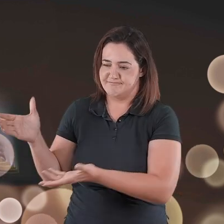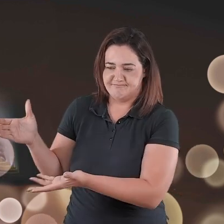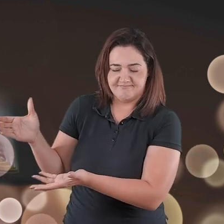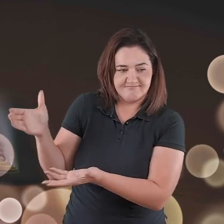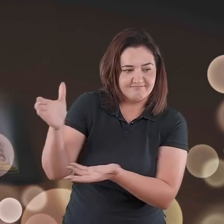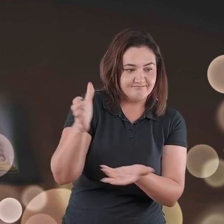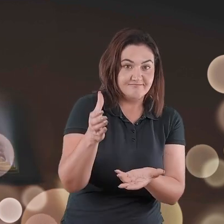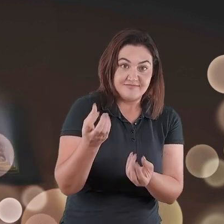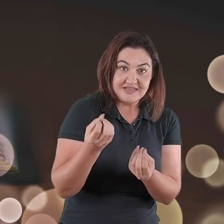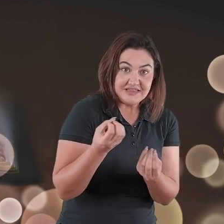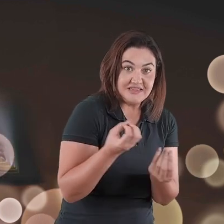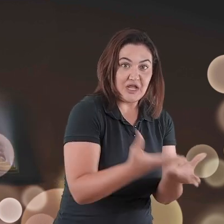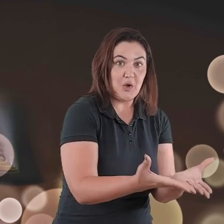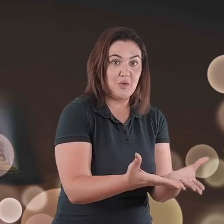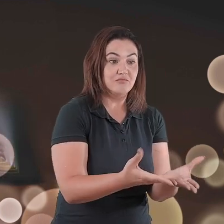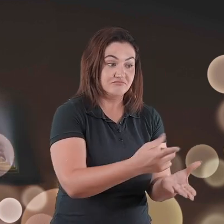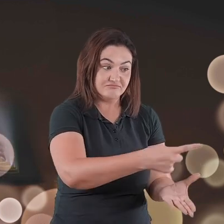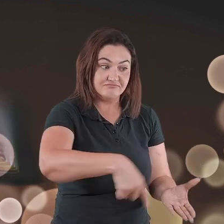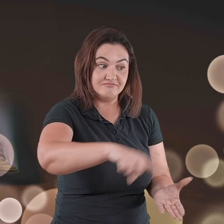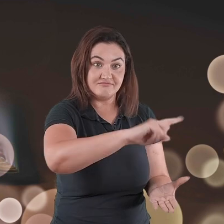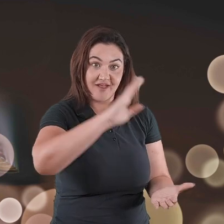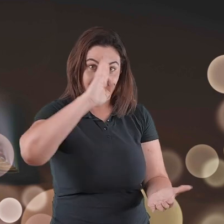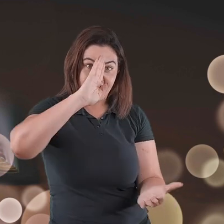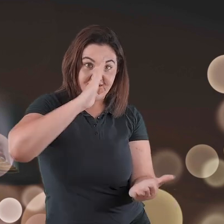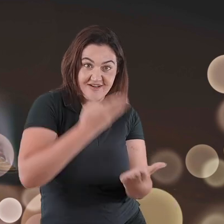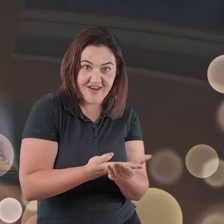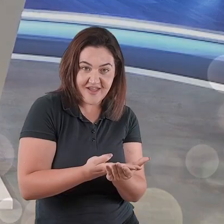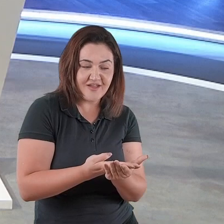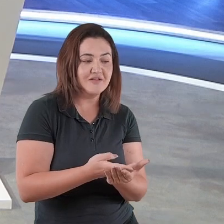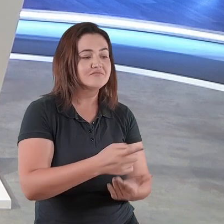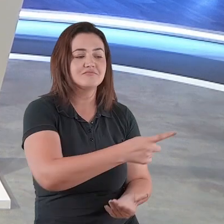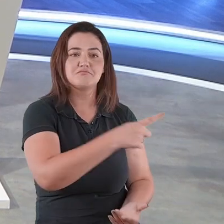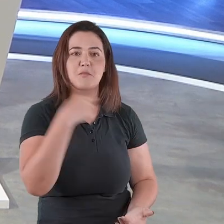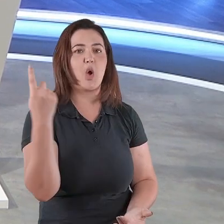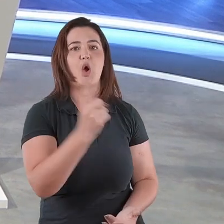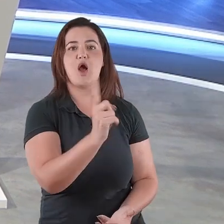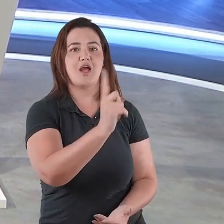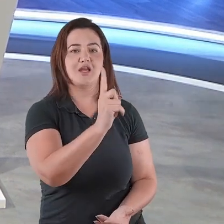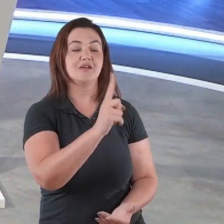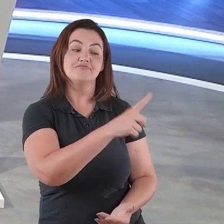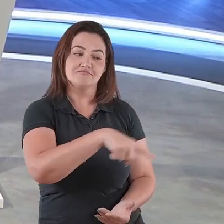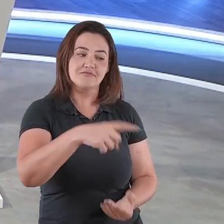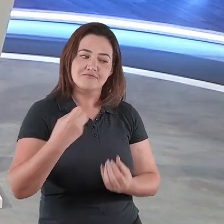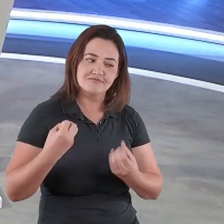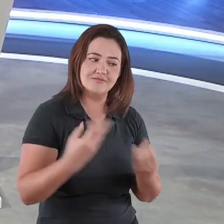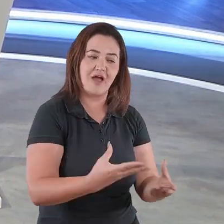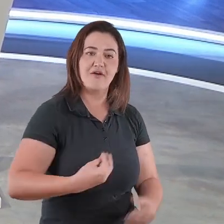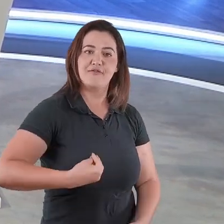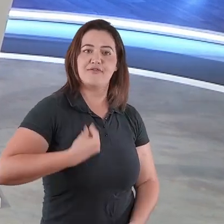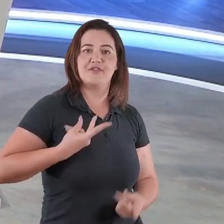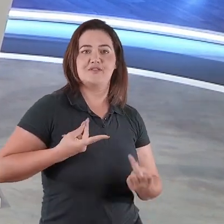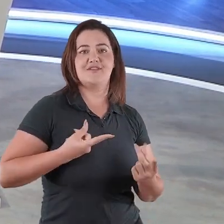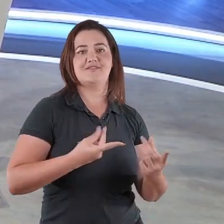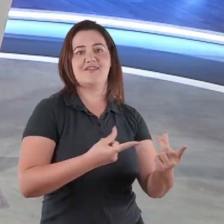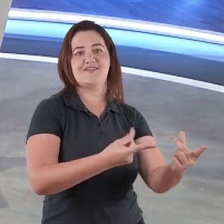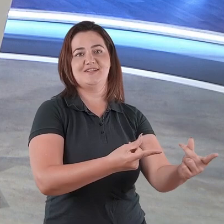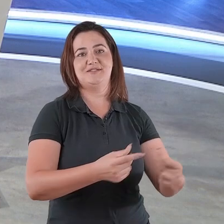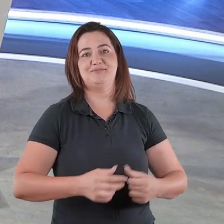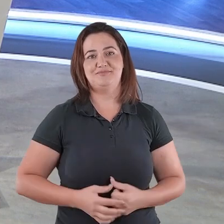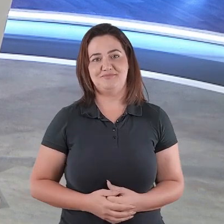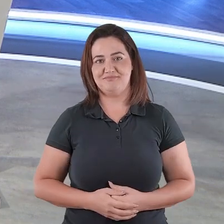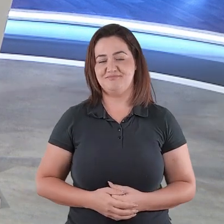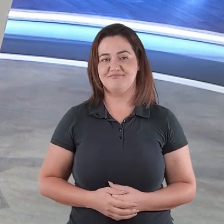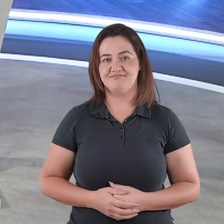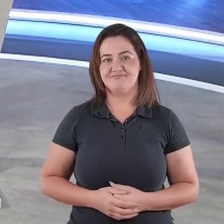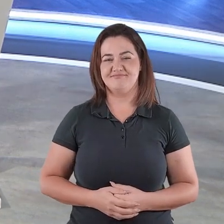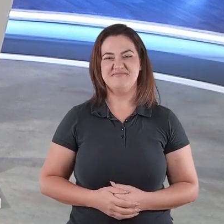pereça, mas tenha a vida eterna. O texto diz que Deus amou o